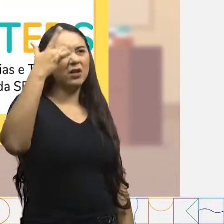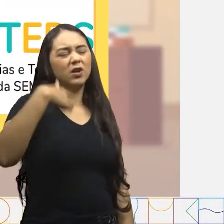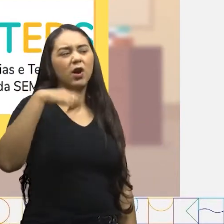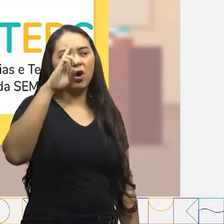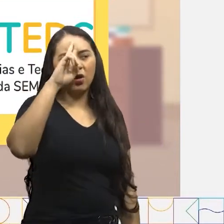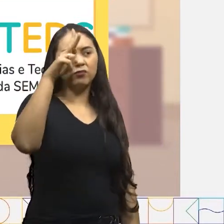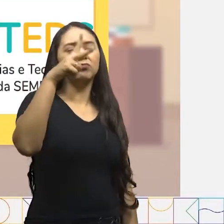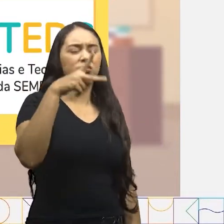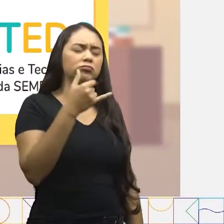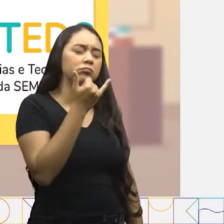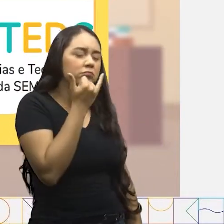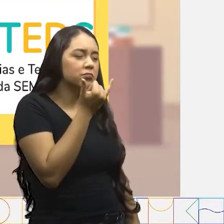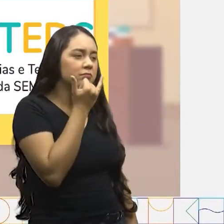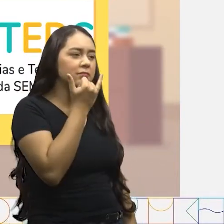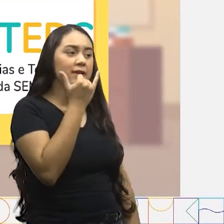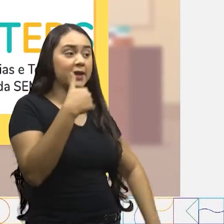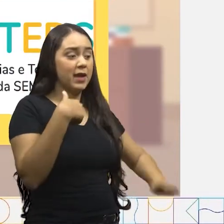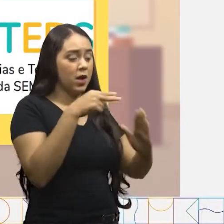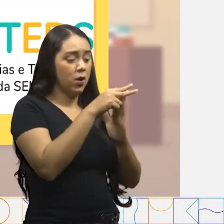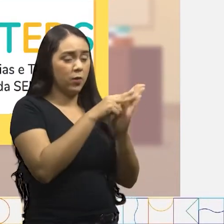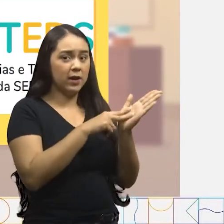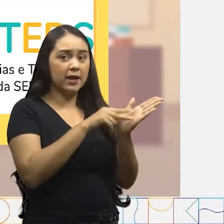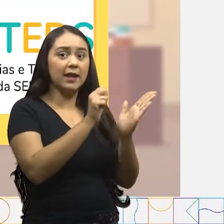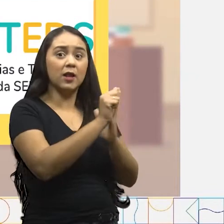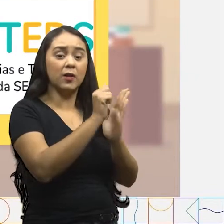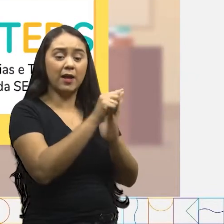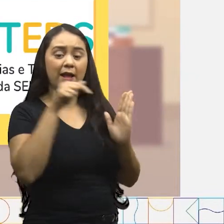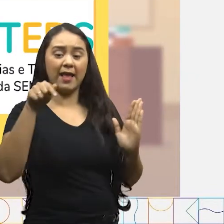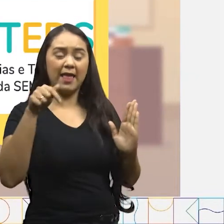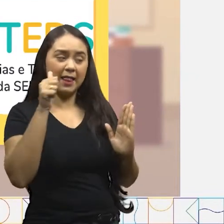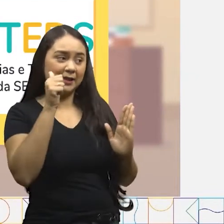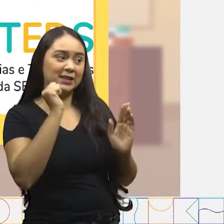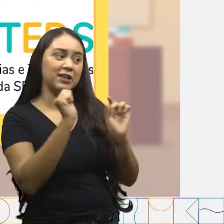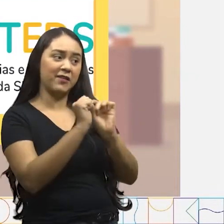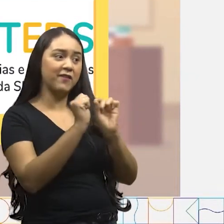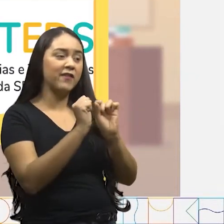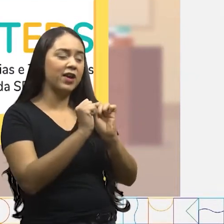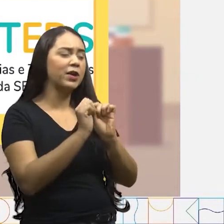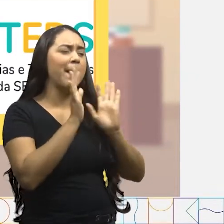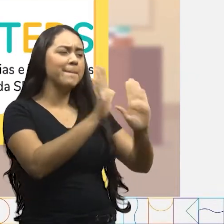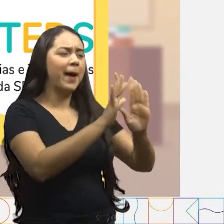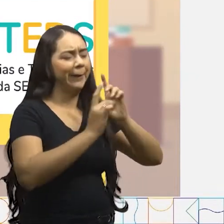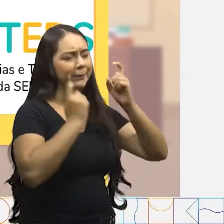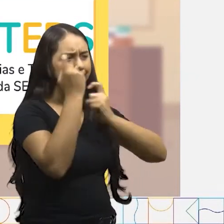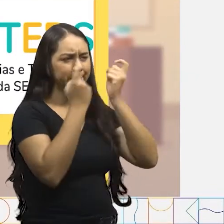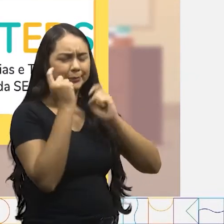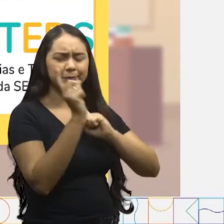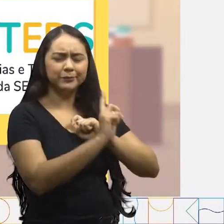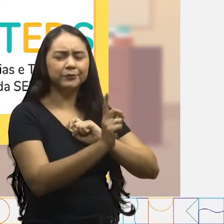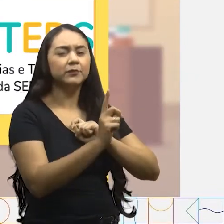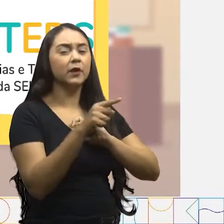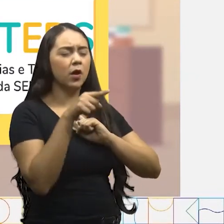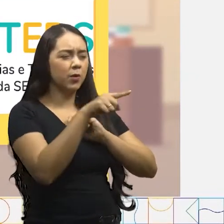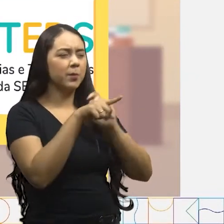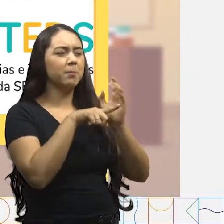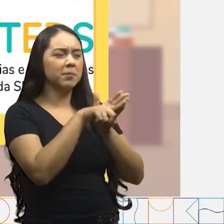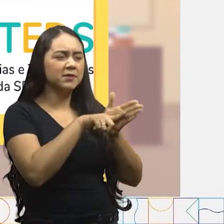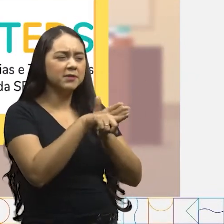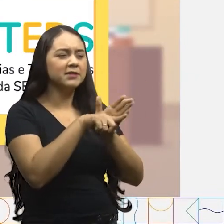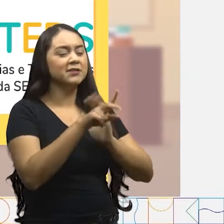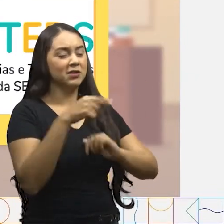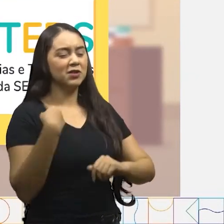confundi! Me desculpe! Eu li uma anotação que a Sara fez na minha agenda! Mas não se preocupe, que a sua